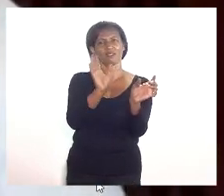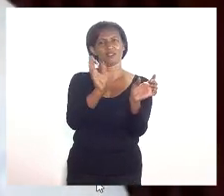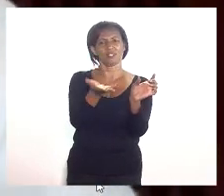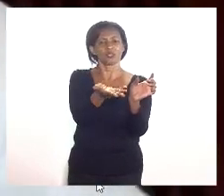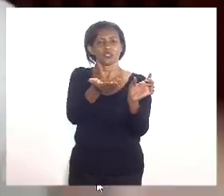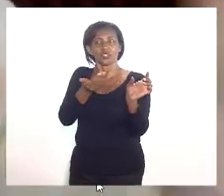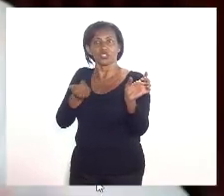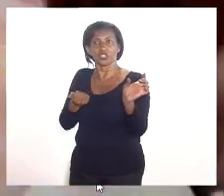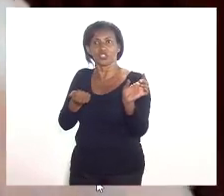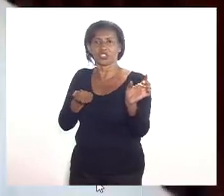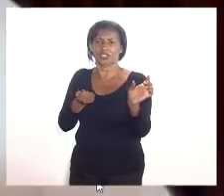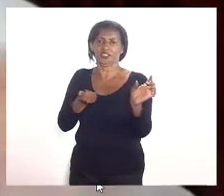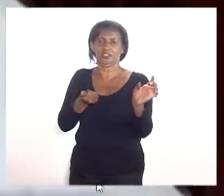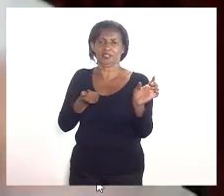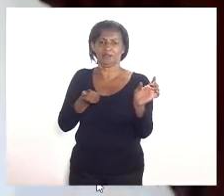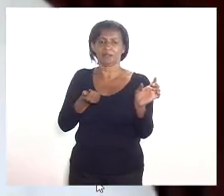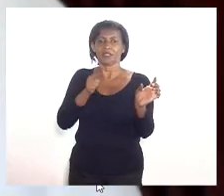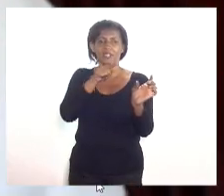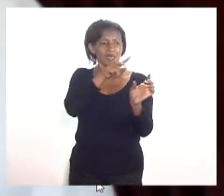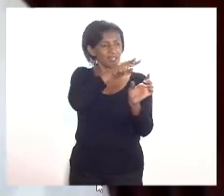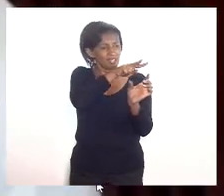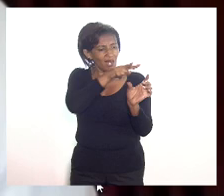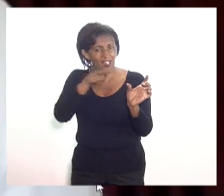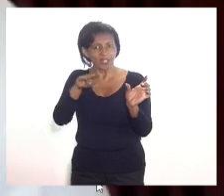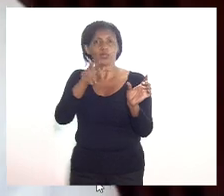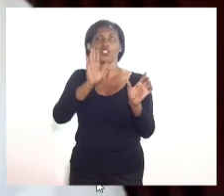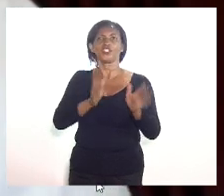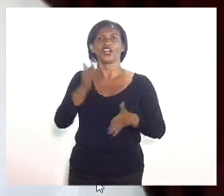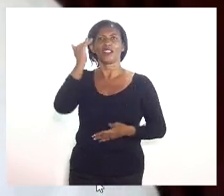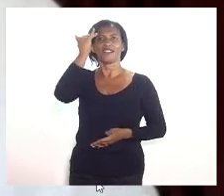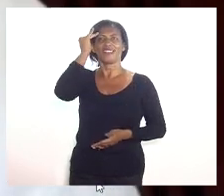porque esse entendimento será feito justamente pela defensoria.